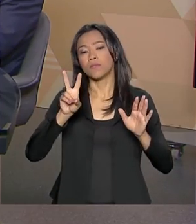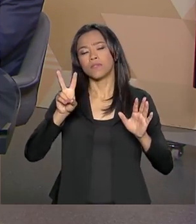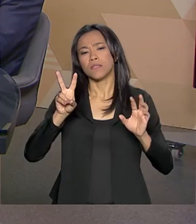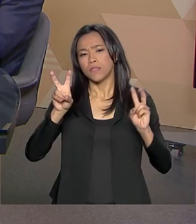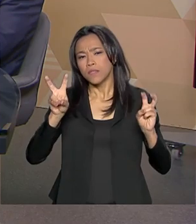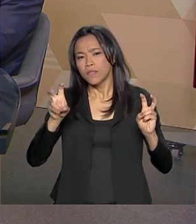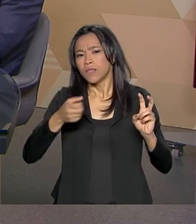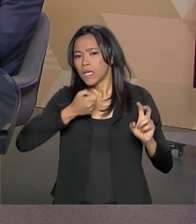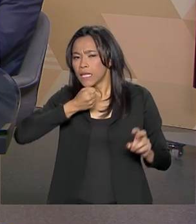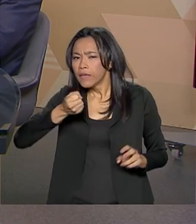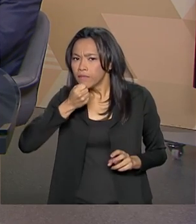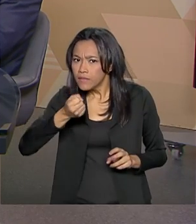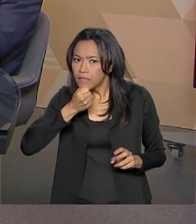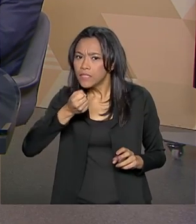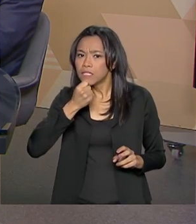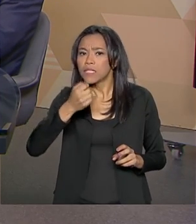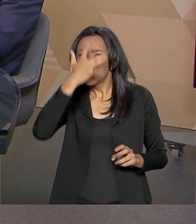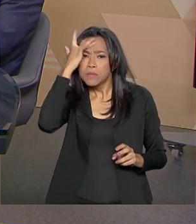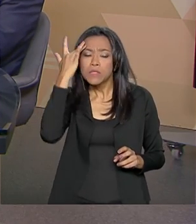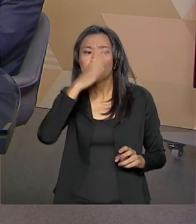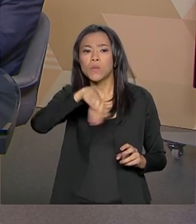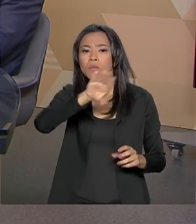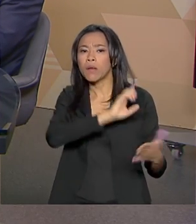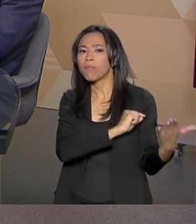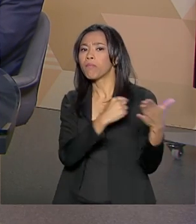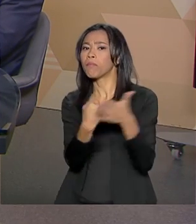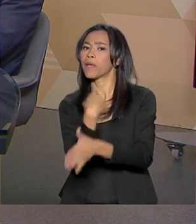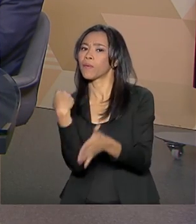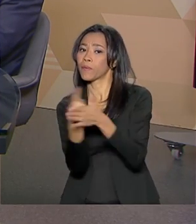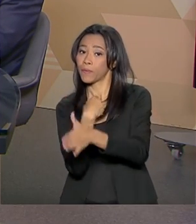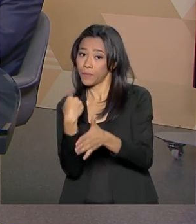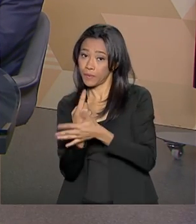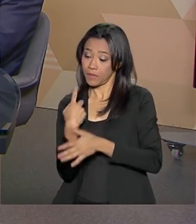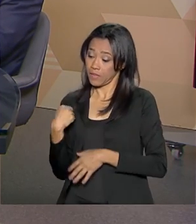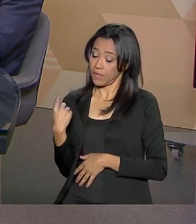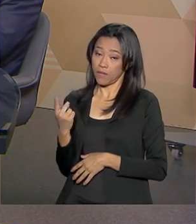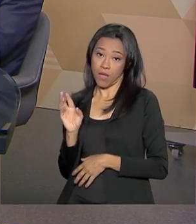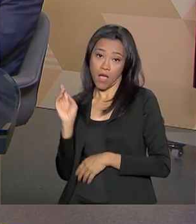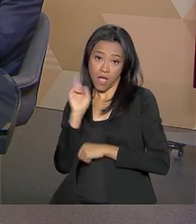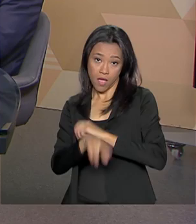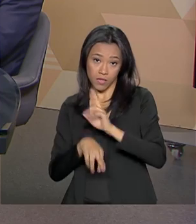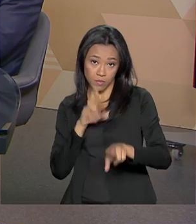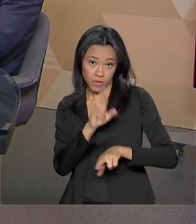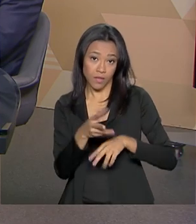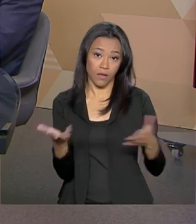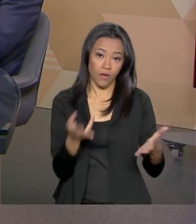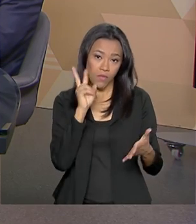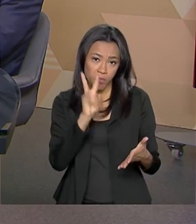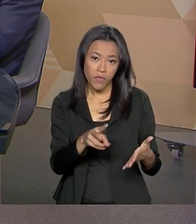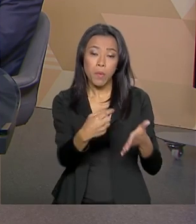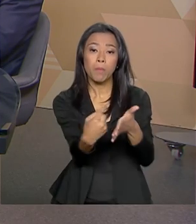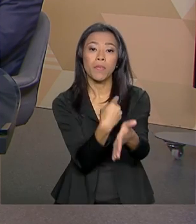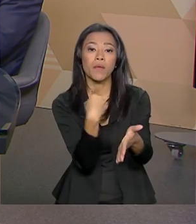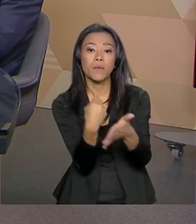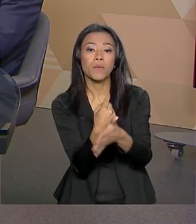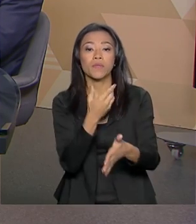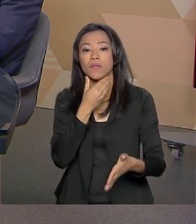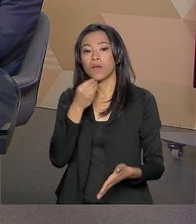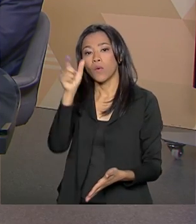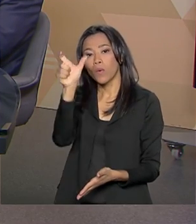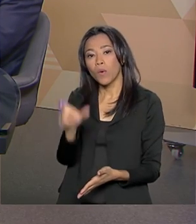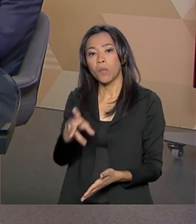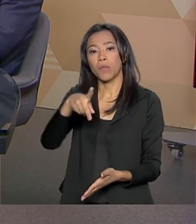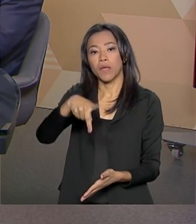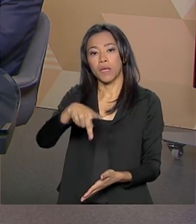perguntas da população para as autoridades responderem. Agora nós vamos escutar uma pergunta do Paulo de Tarso, ele é